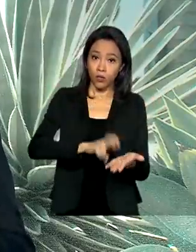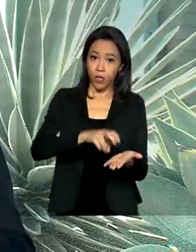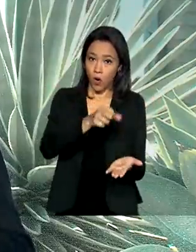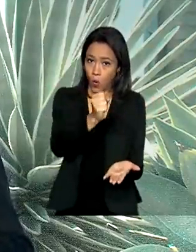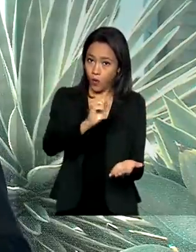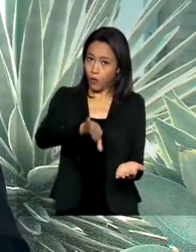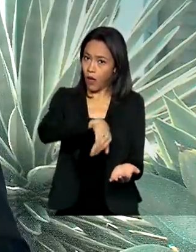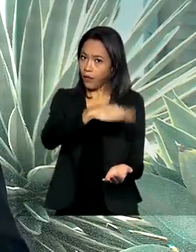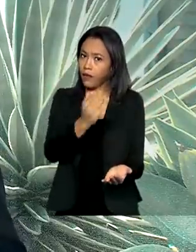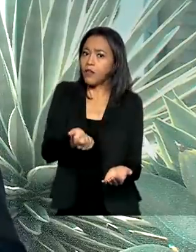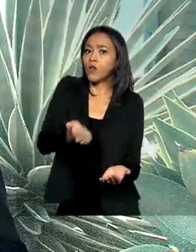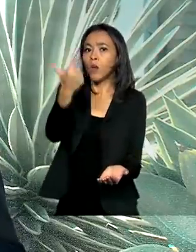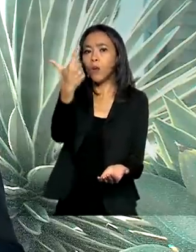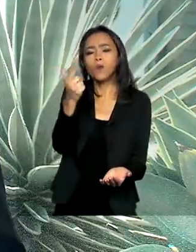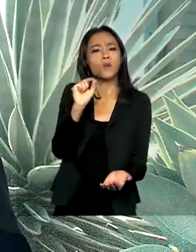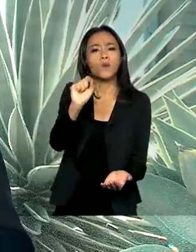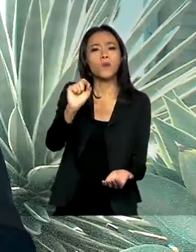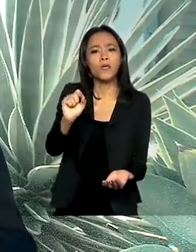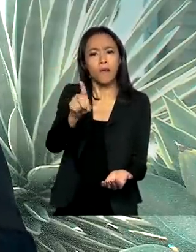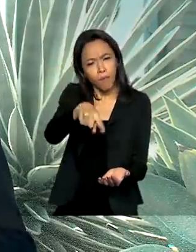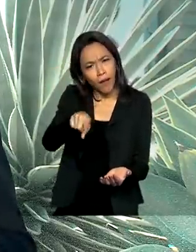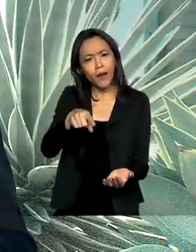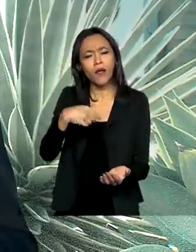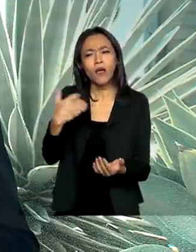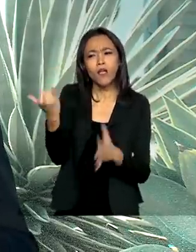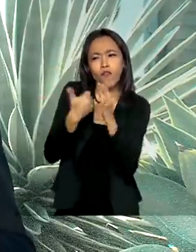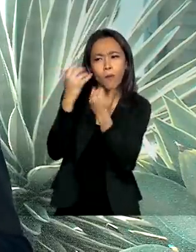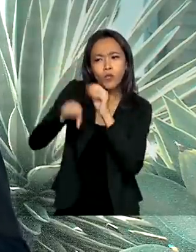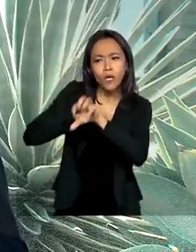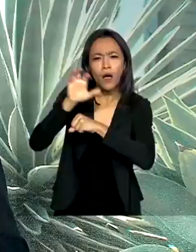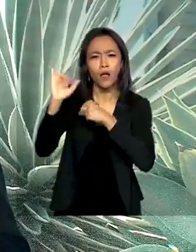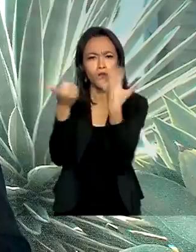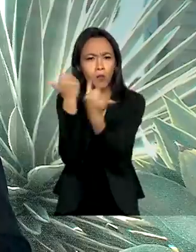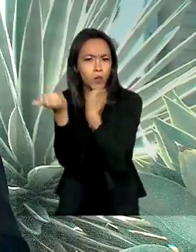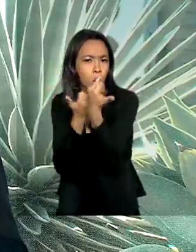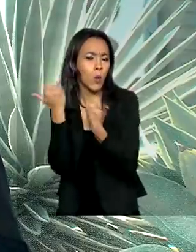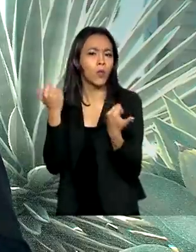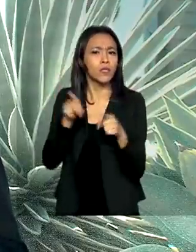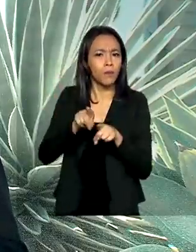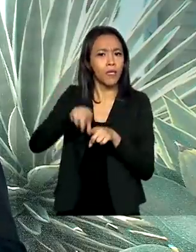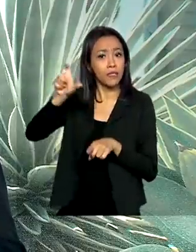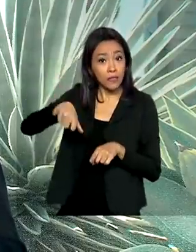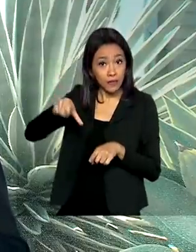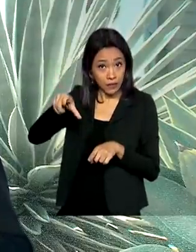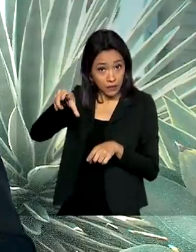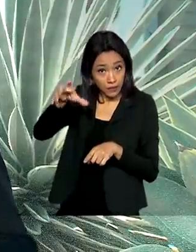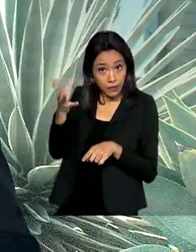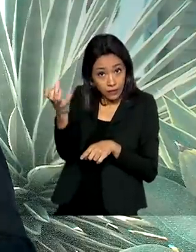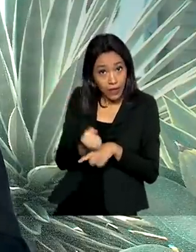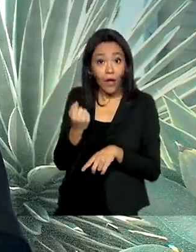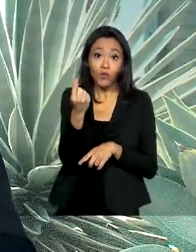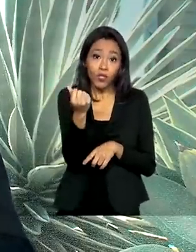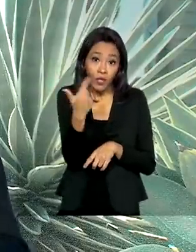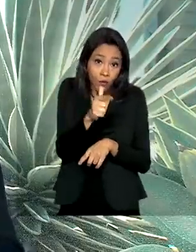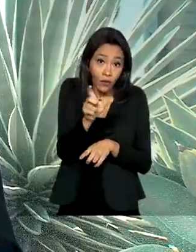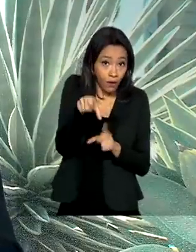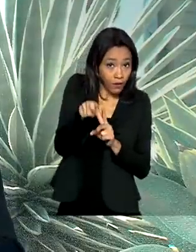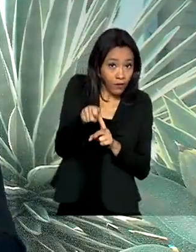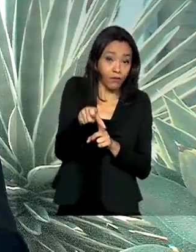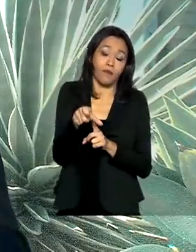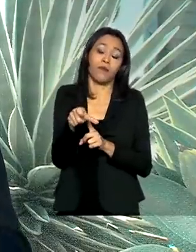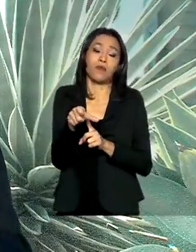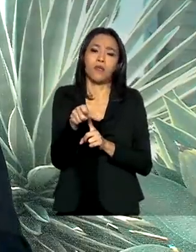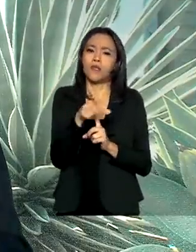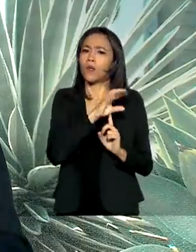para atendimento exclusivo para informações e também para o saque sem cartão do auxílio emergencial. A relação de todas